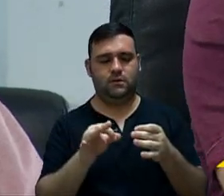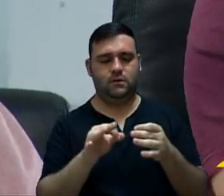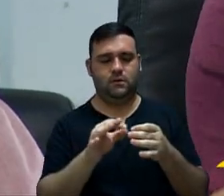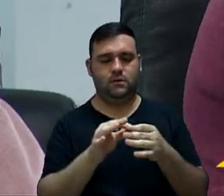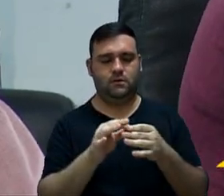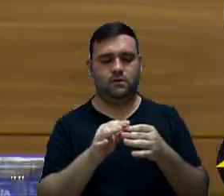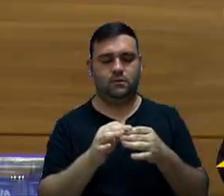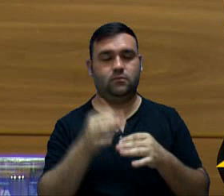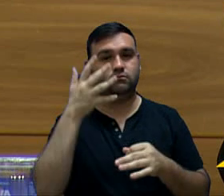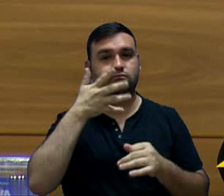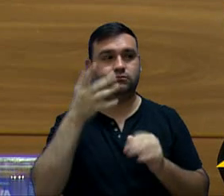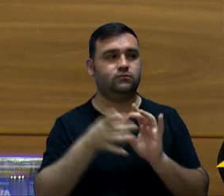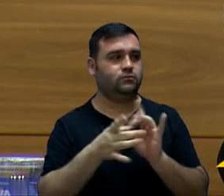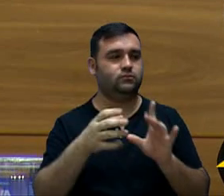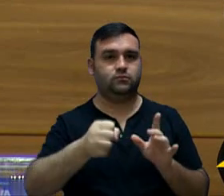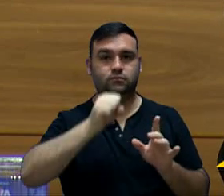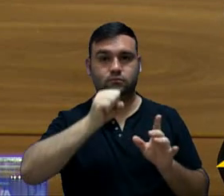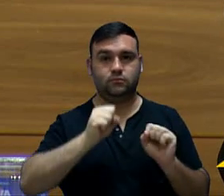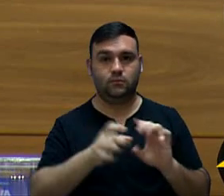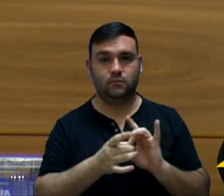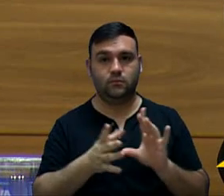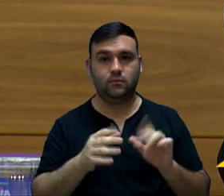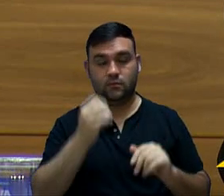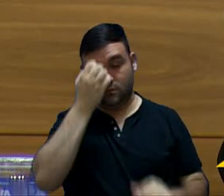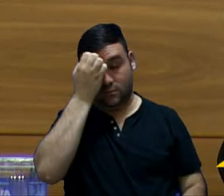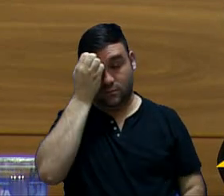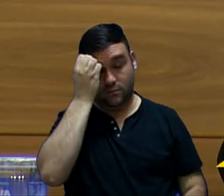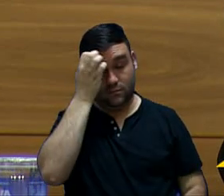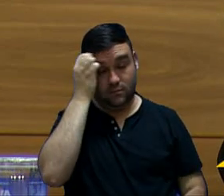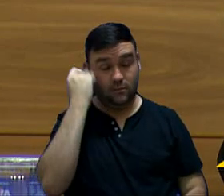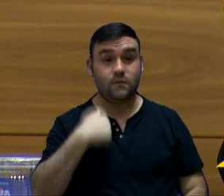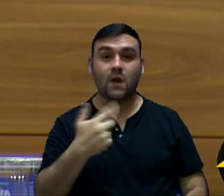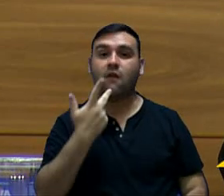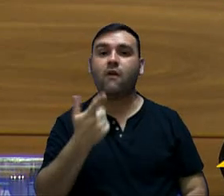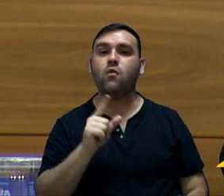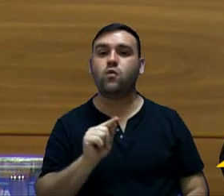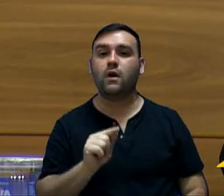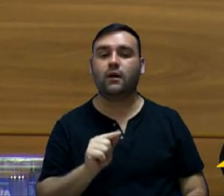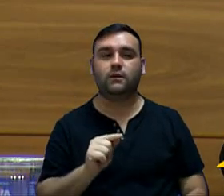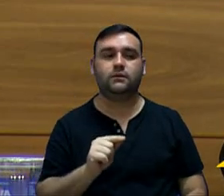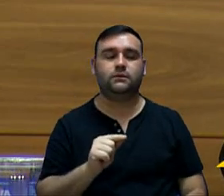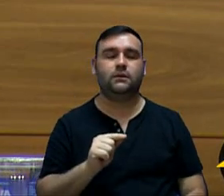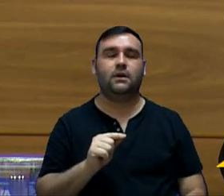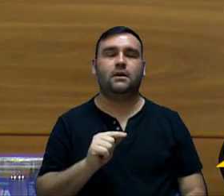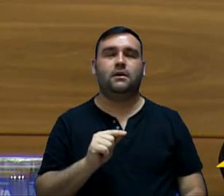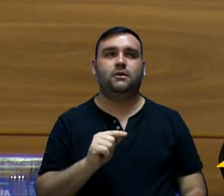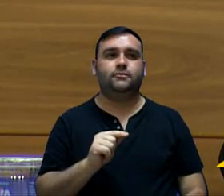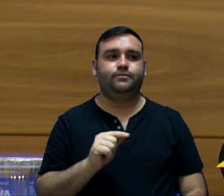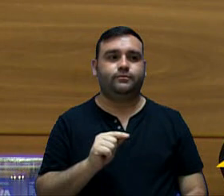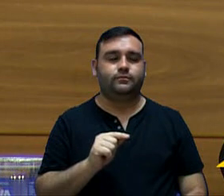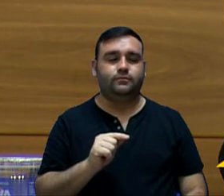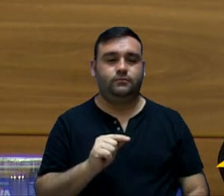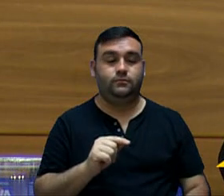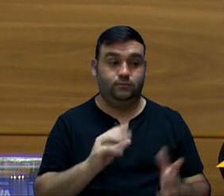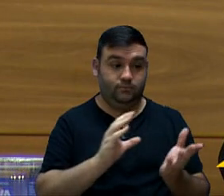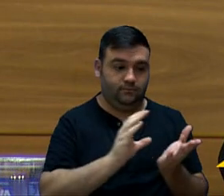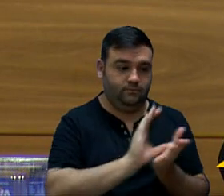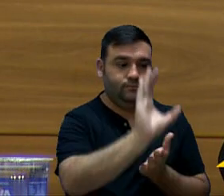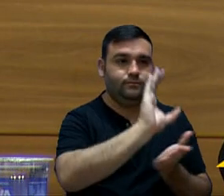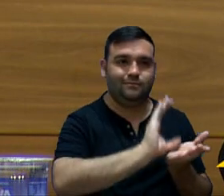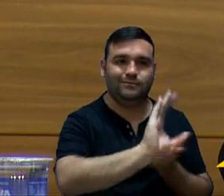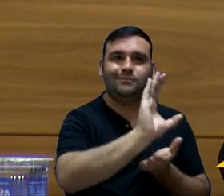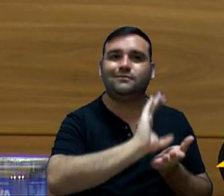Vereador, está aberta a palavra. Eu só estou dizendo que a construção das emendas